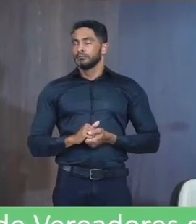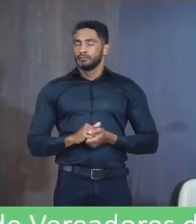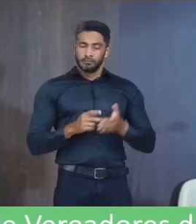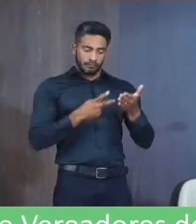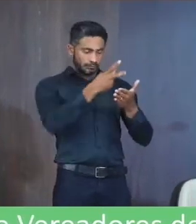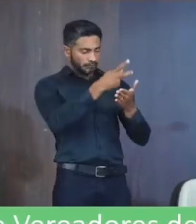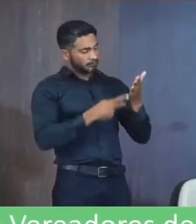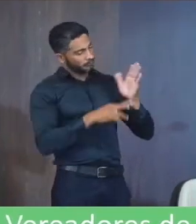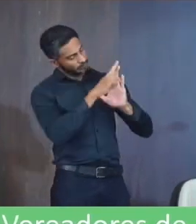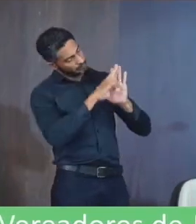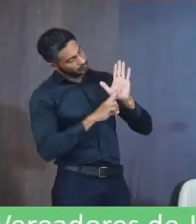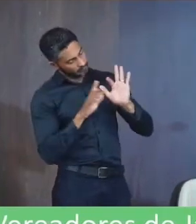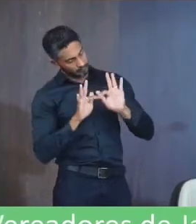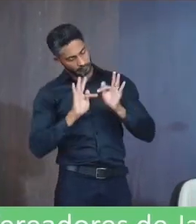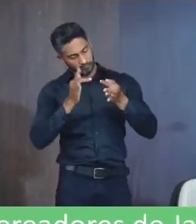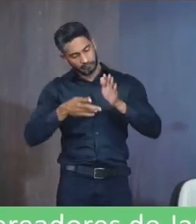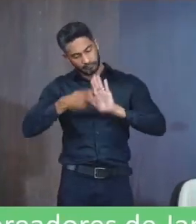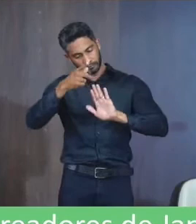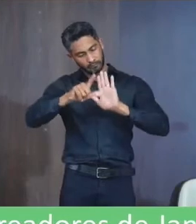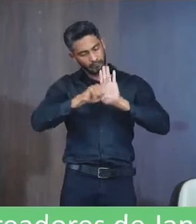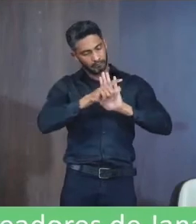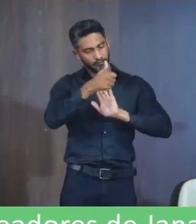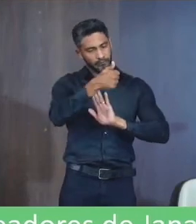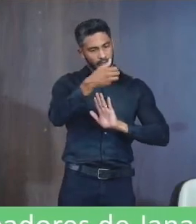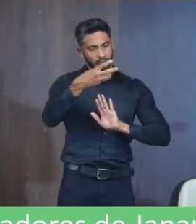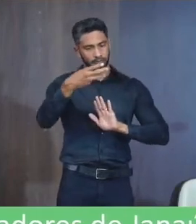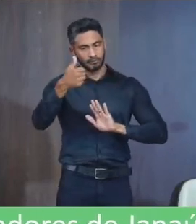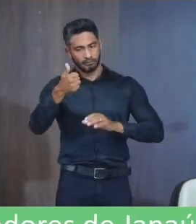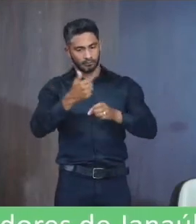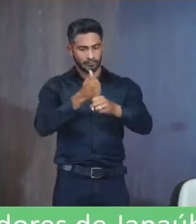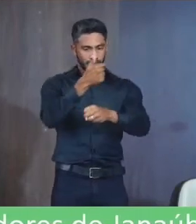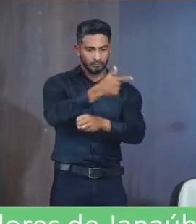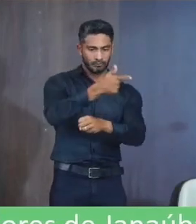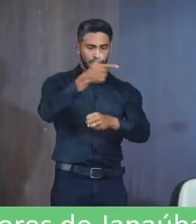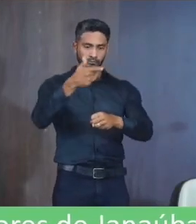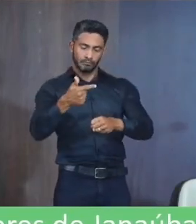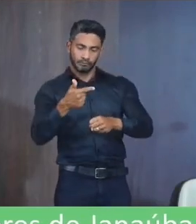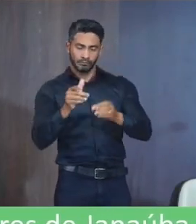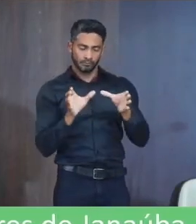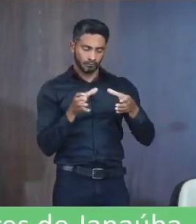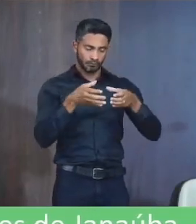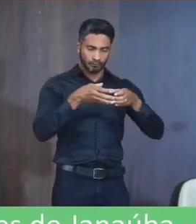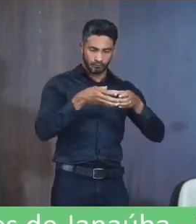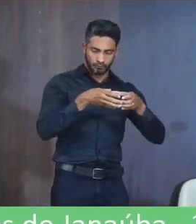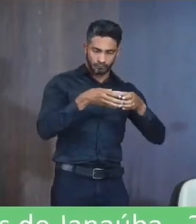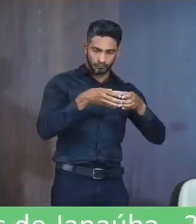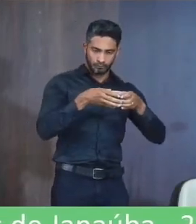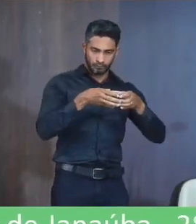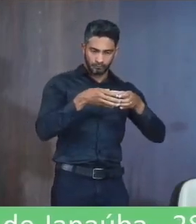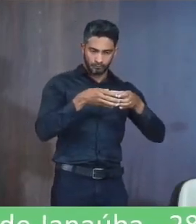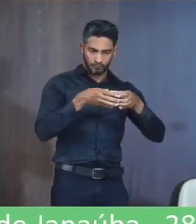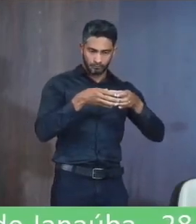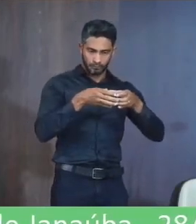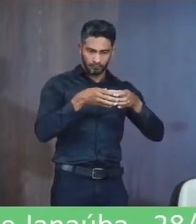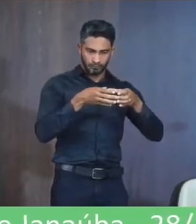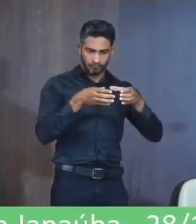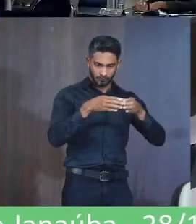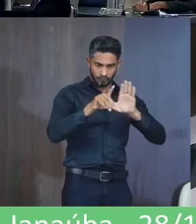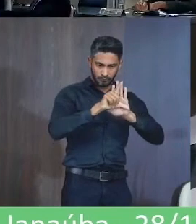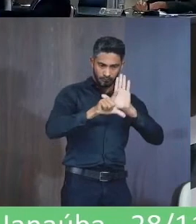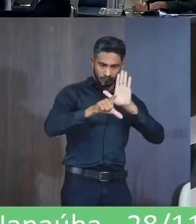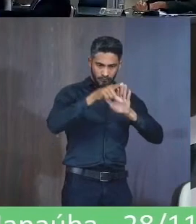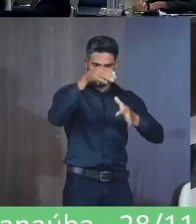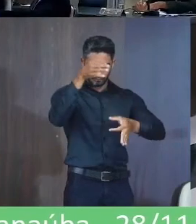Aparecer da redação Final Sobre o projeto De lei 131-2022 Comissão Da Comissão De